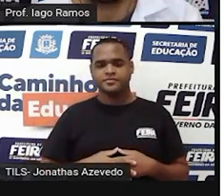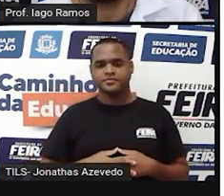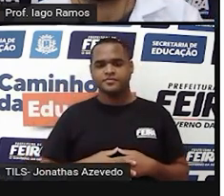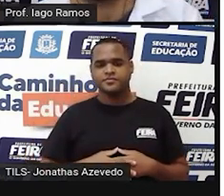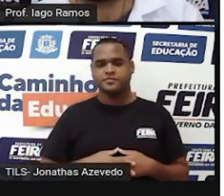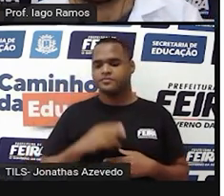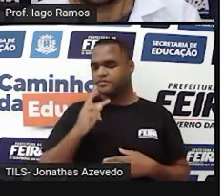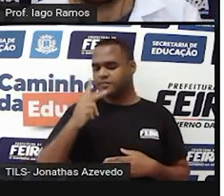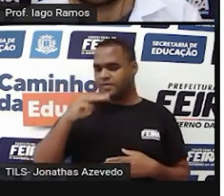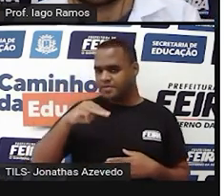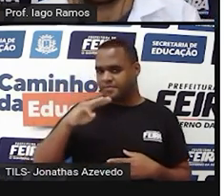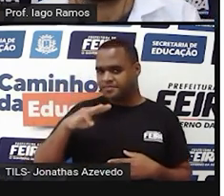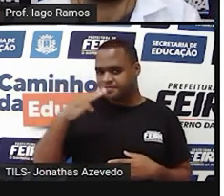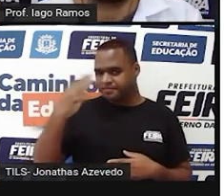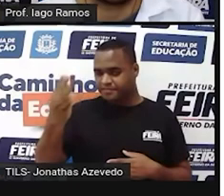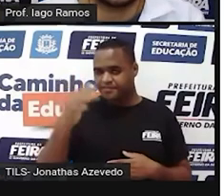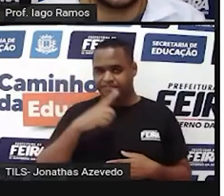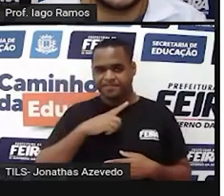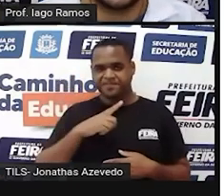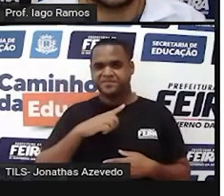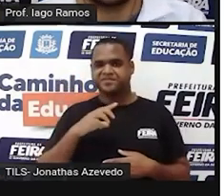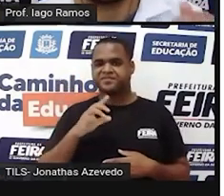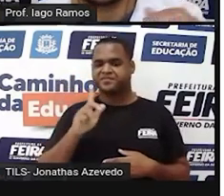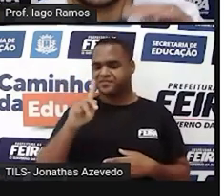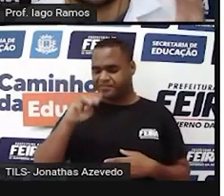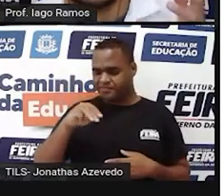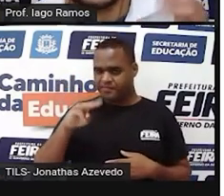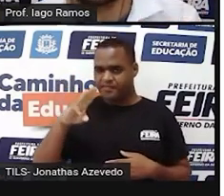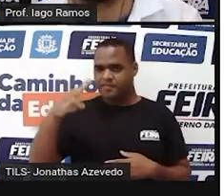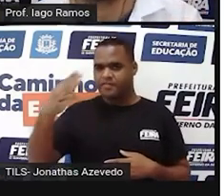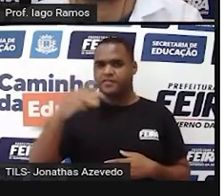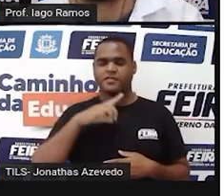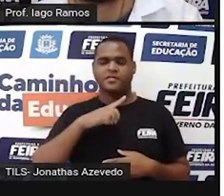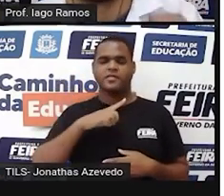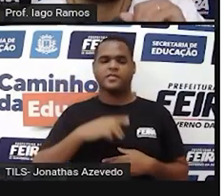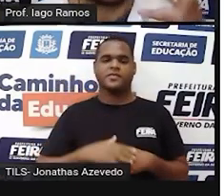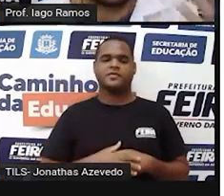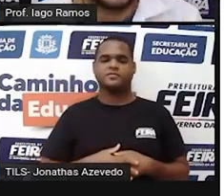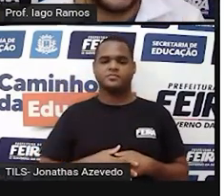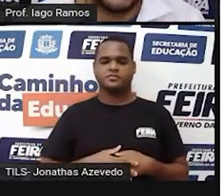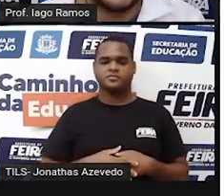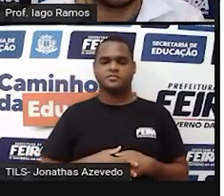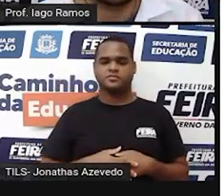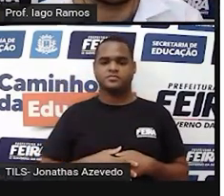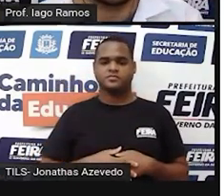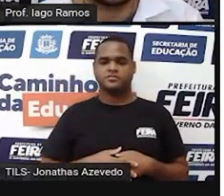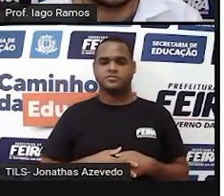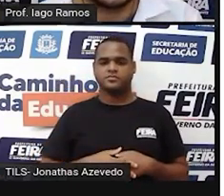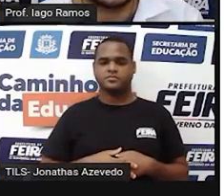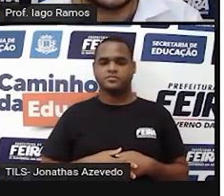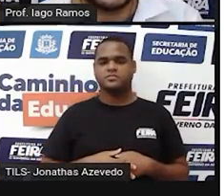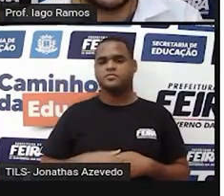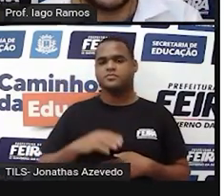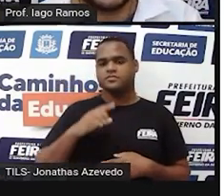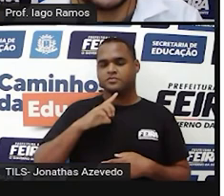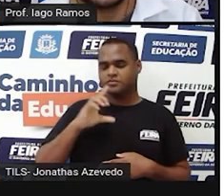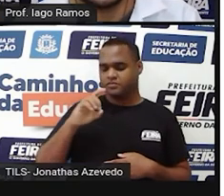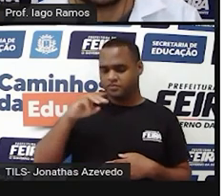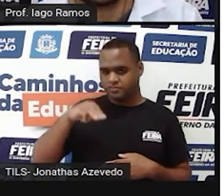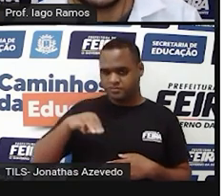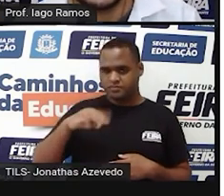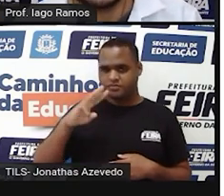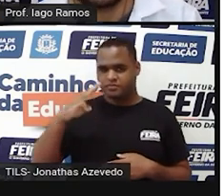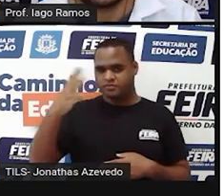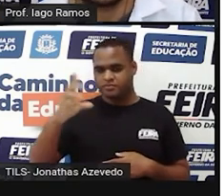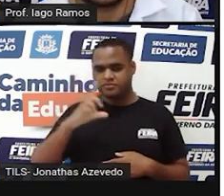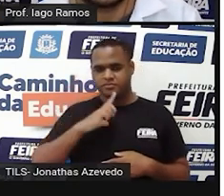Ectômetro cúbico, H-M elevado a 3. Quilômetro cúbico, K-M elevado a 3. Para os submúltiplos, a gente tem decímetro cúbico,